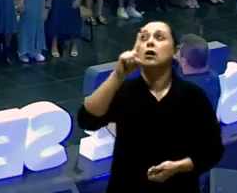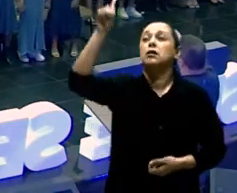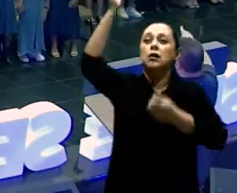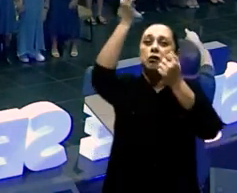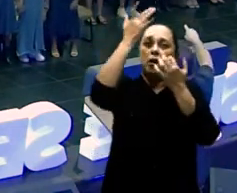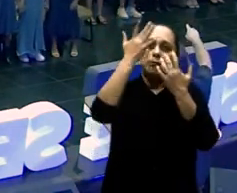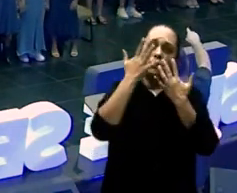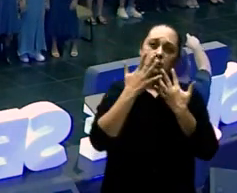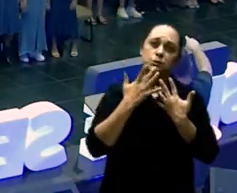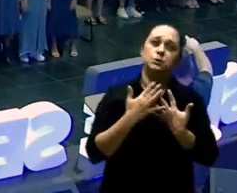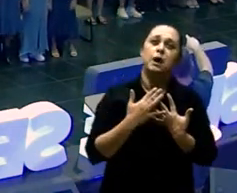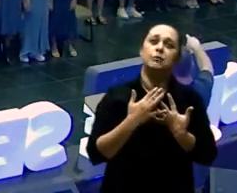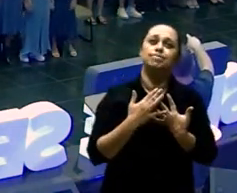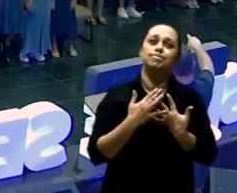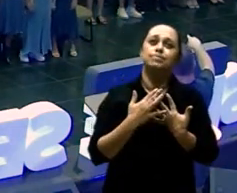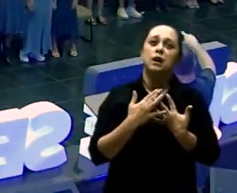Várias Profissões